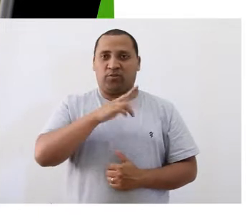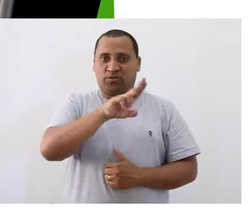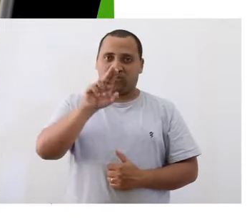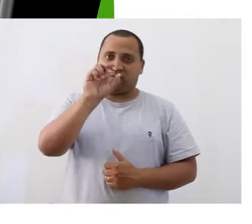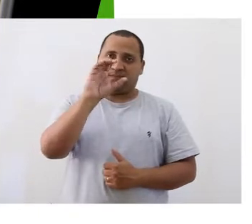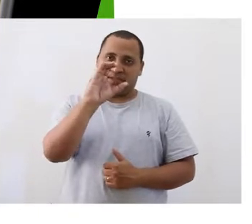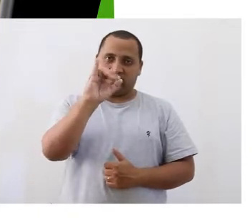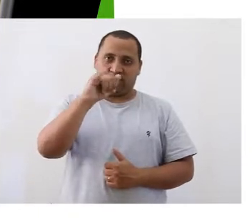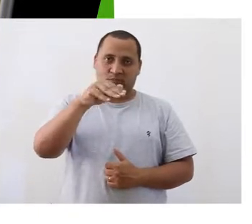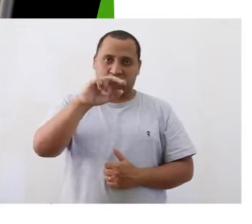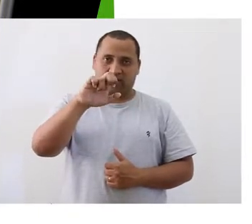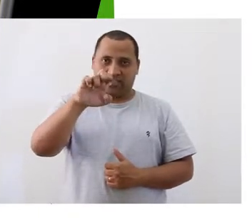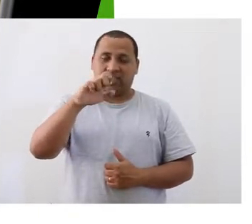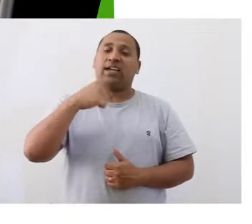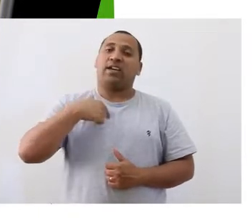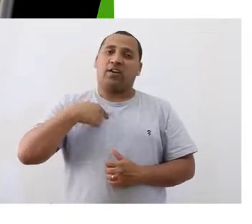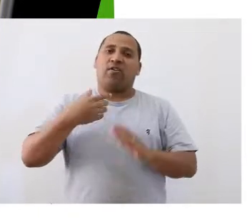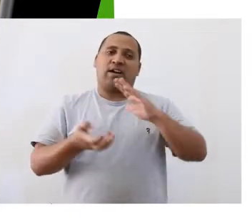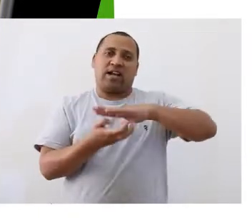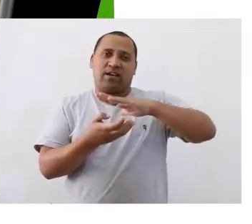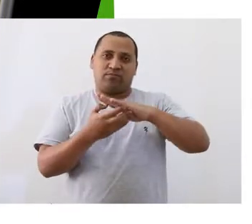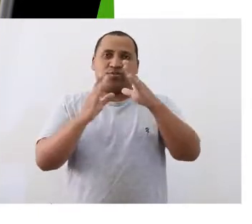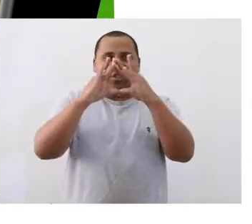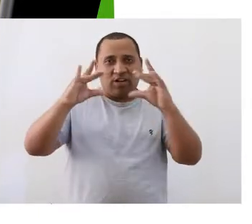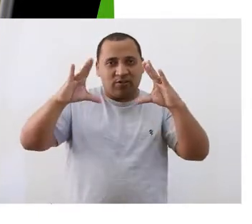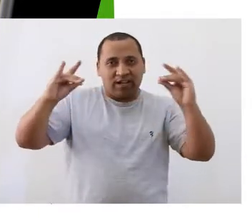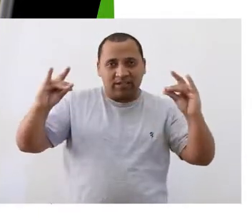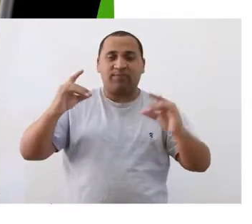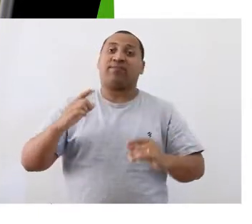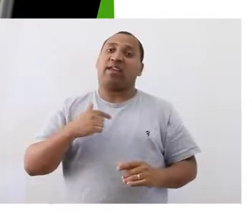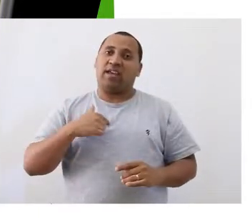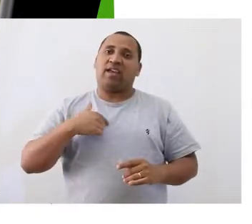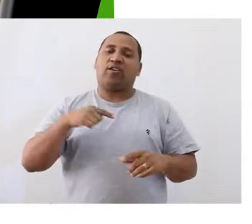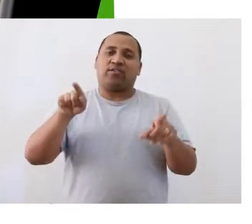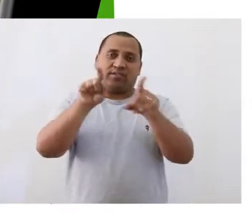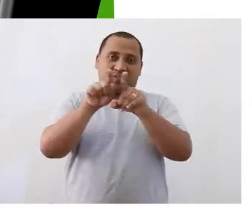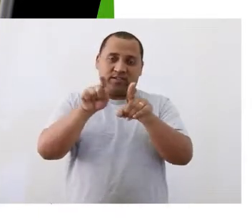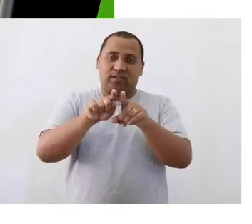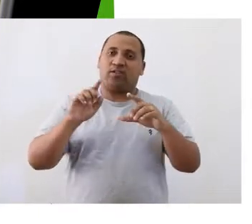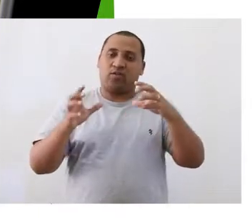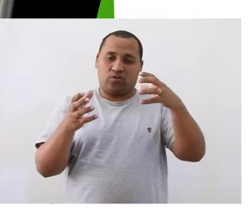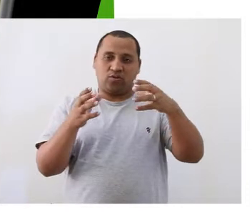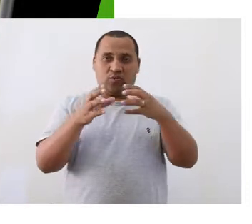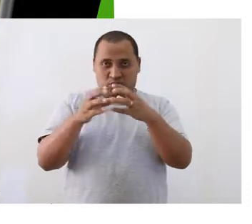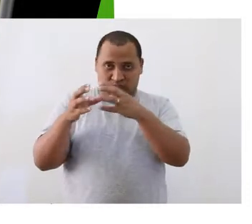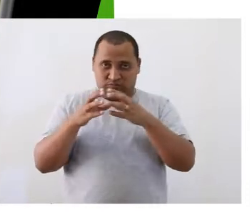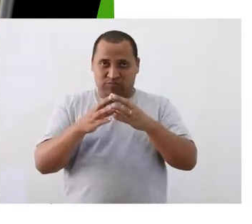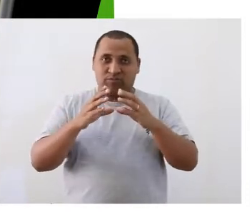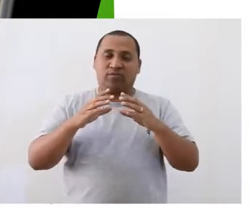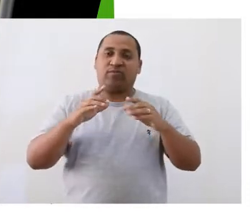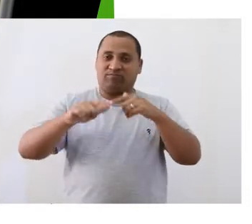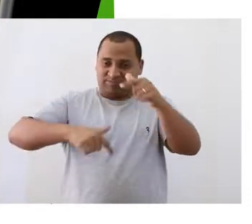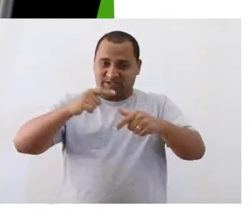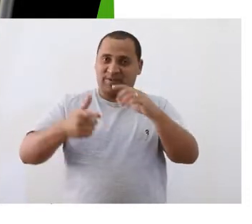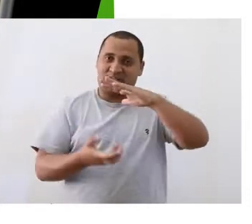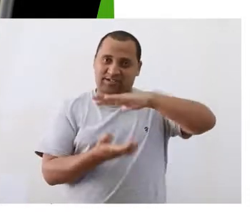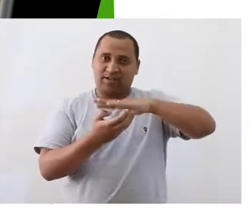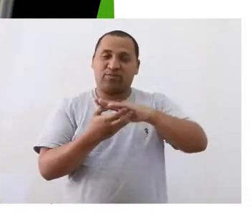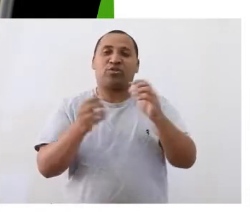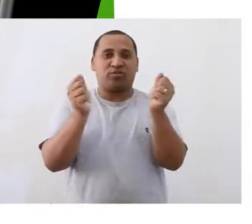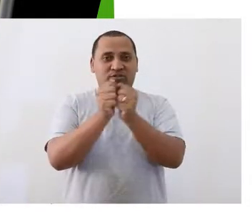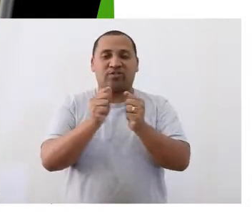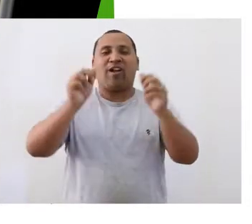Me chamo Simone, sou do Campus Jaguarão. Eu vim aqui representando a todos os colegas do Campus, desejar um